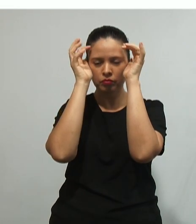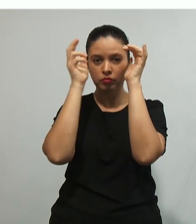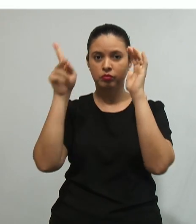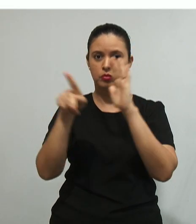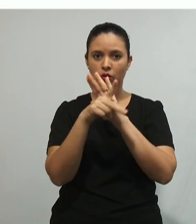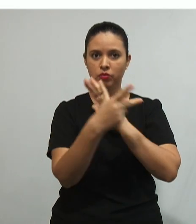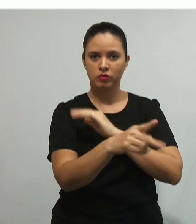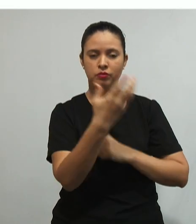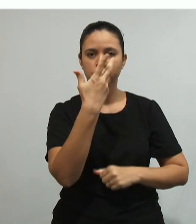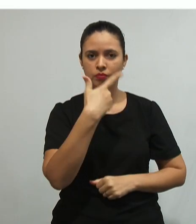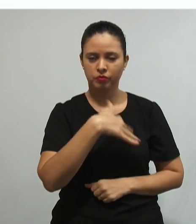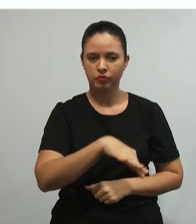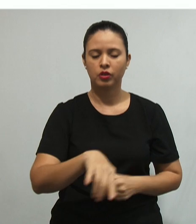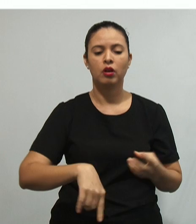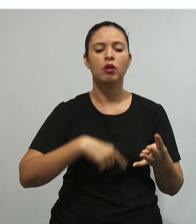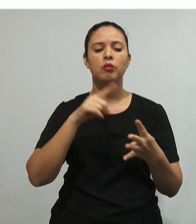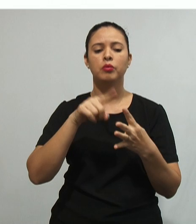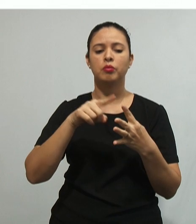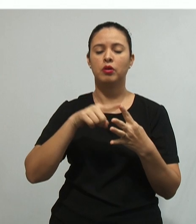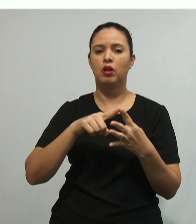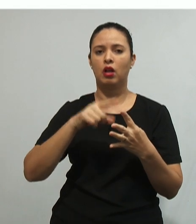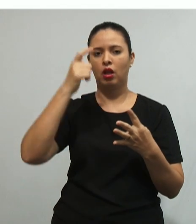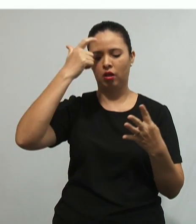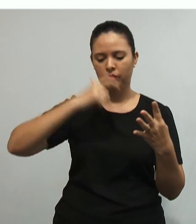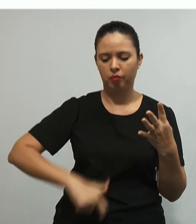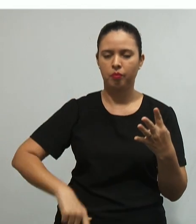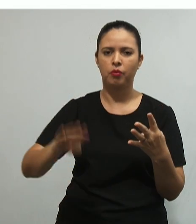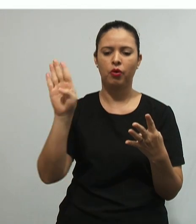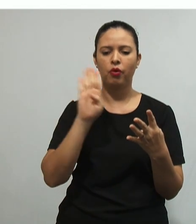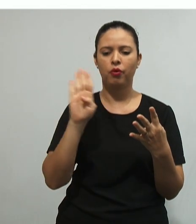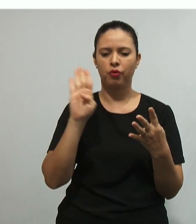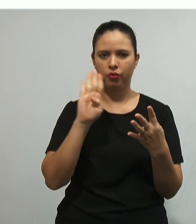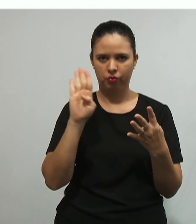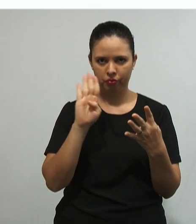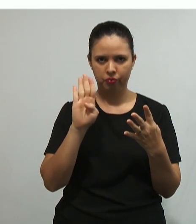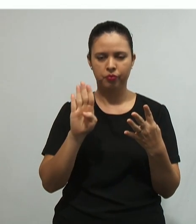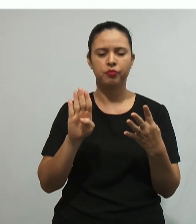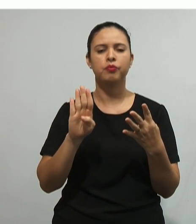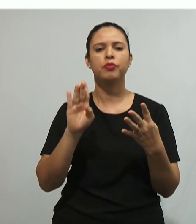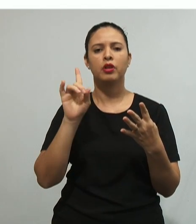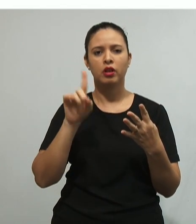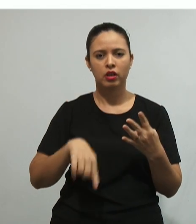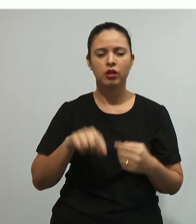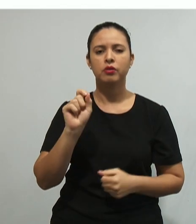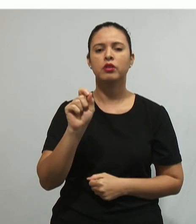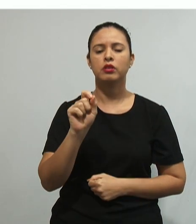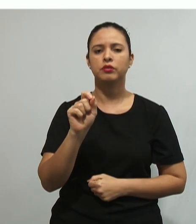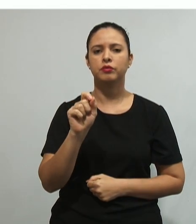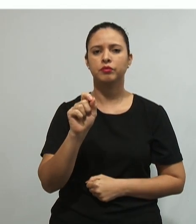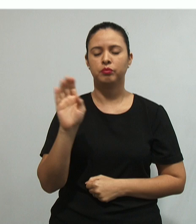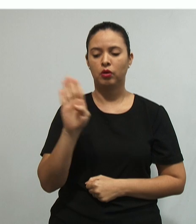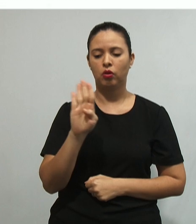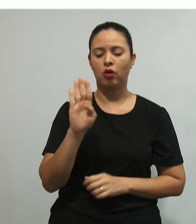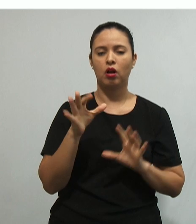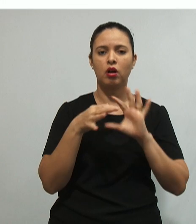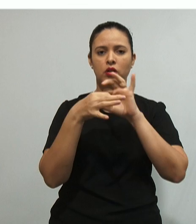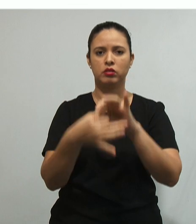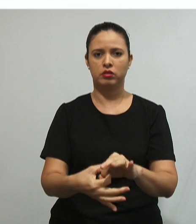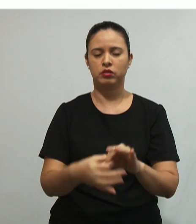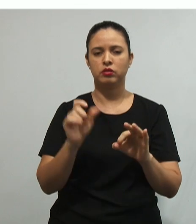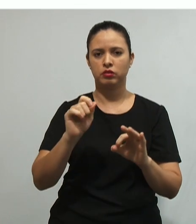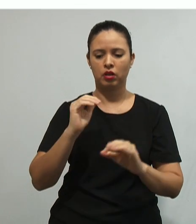é o fator biológico. Piaget não desconsidera o fator biológico. Este fator biológico está relacionado ao